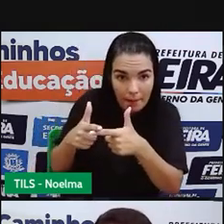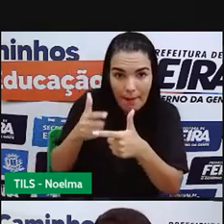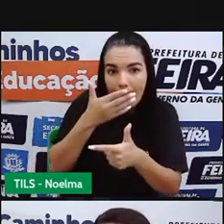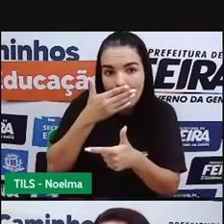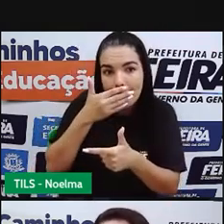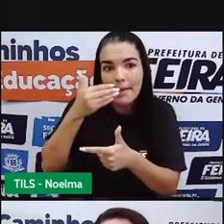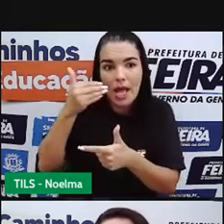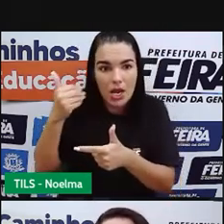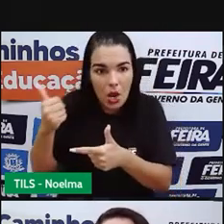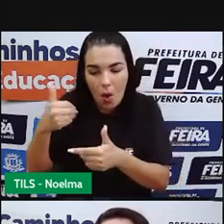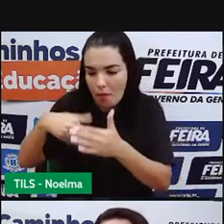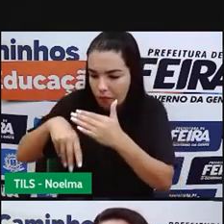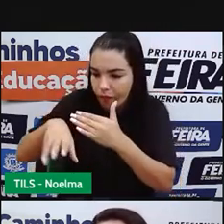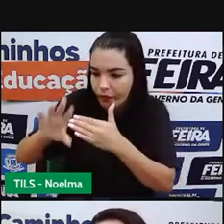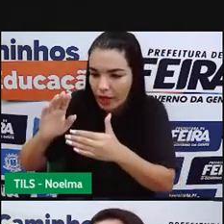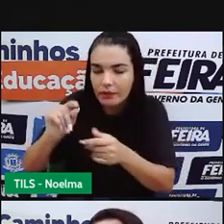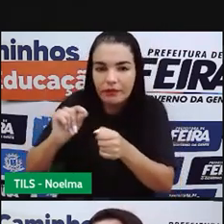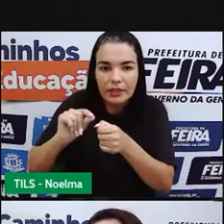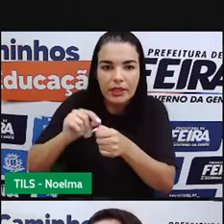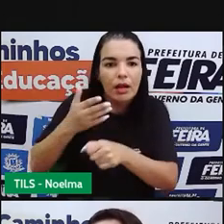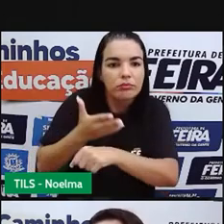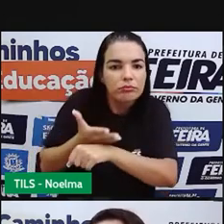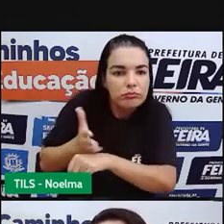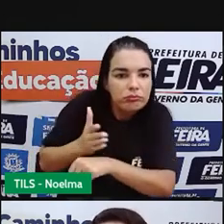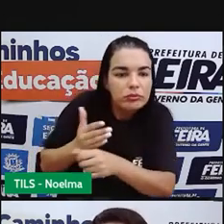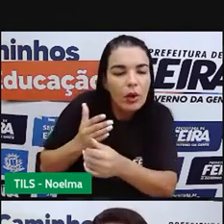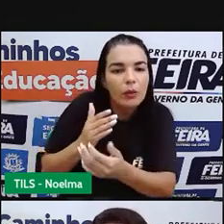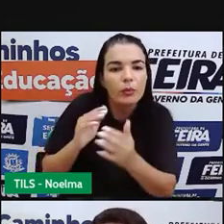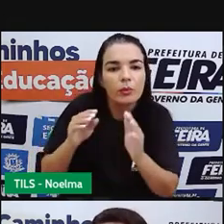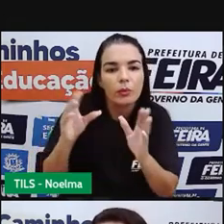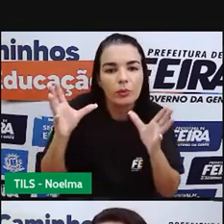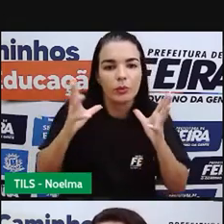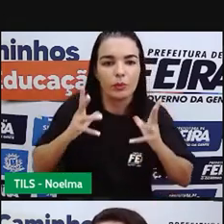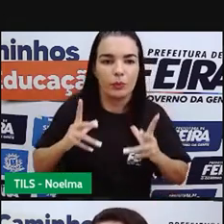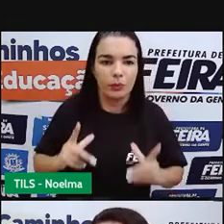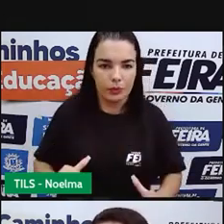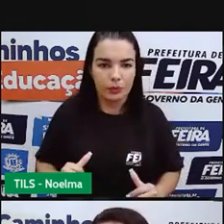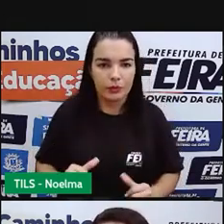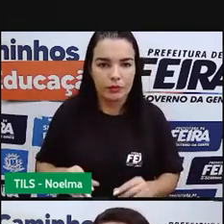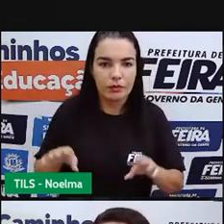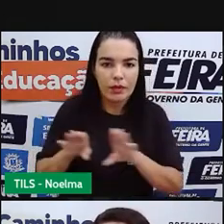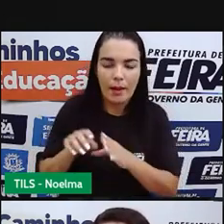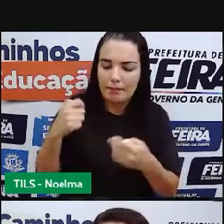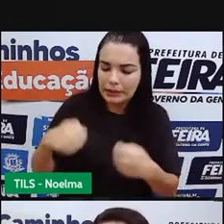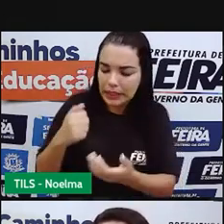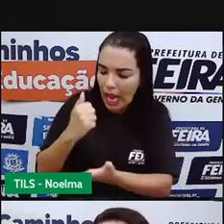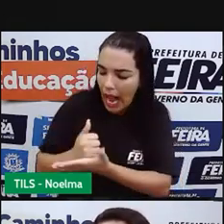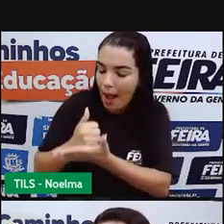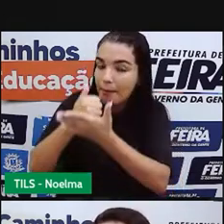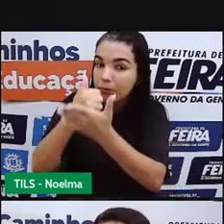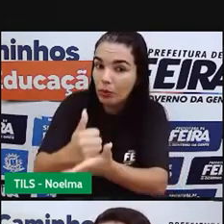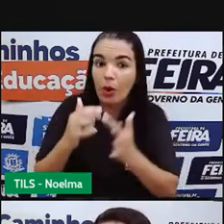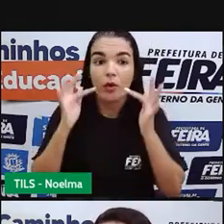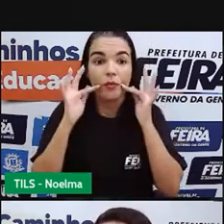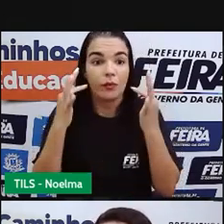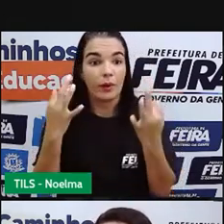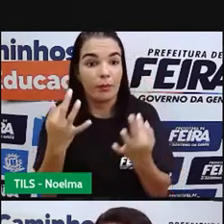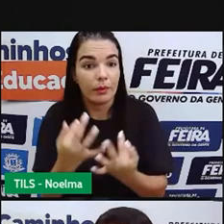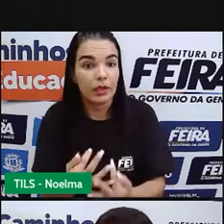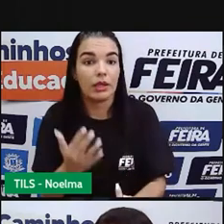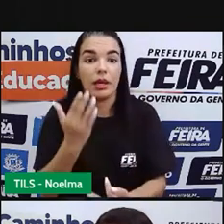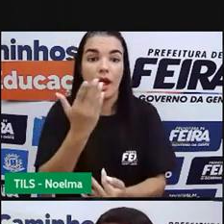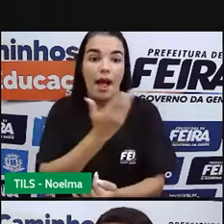Mais rápido também a pessoa pode ser aí curada. O apoio e incentivo da família e dos amigos podem desempenhar